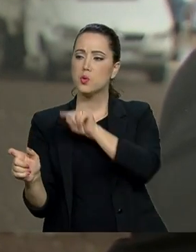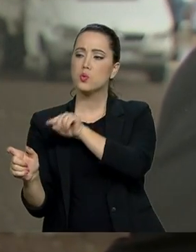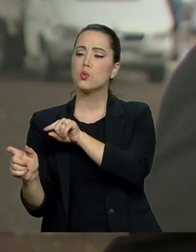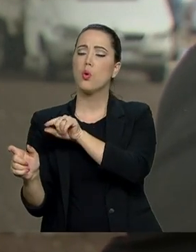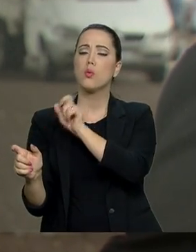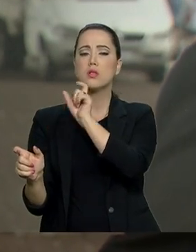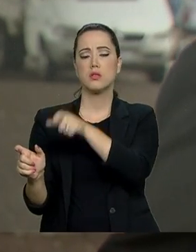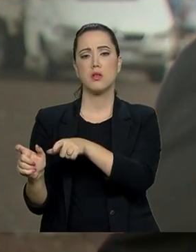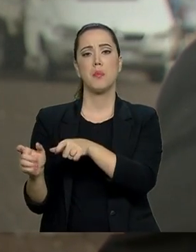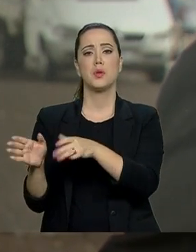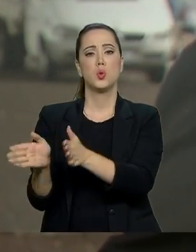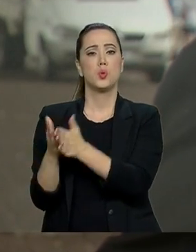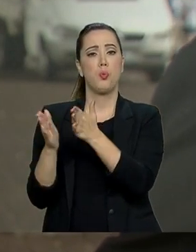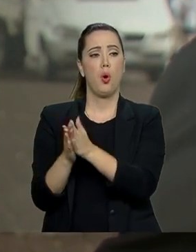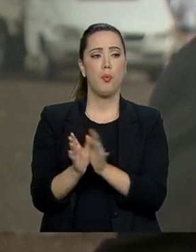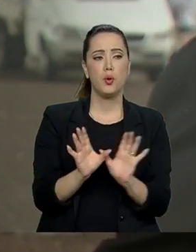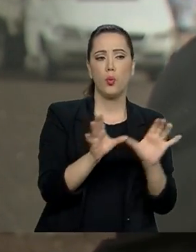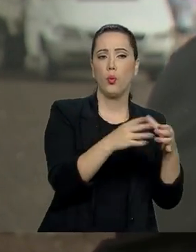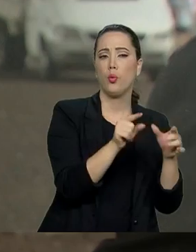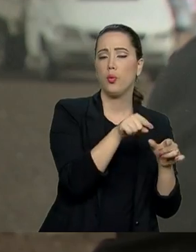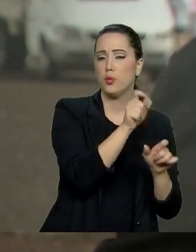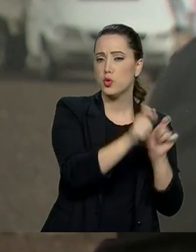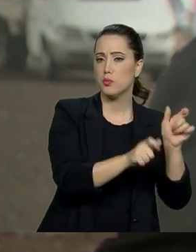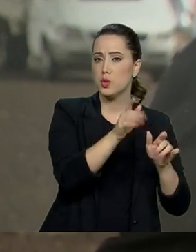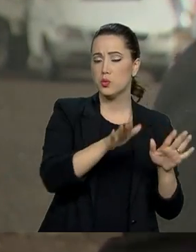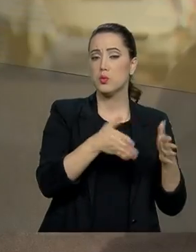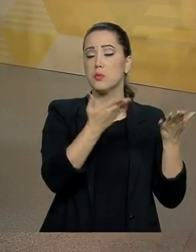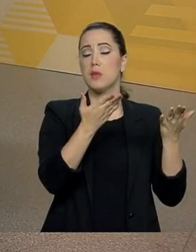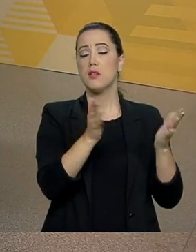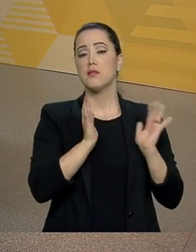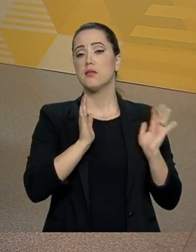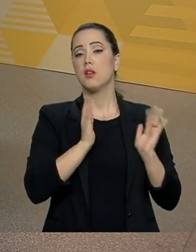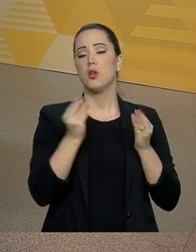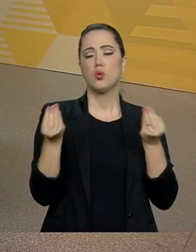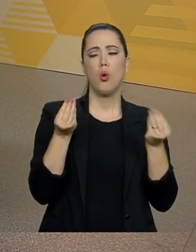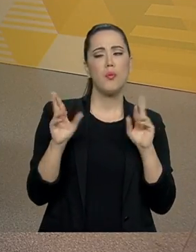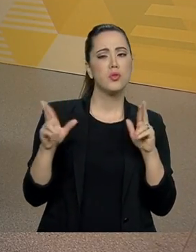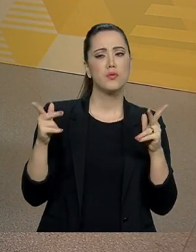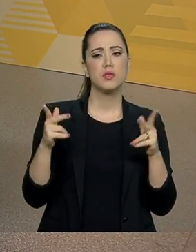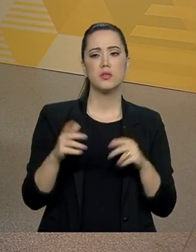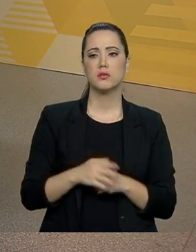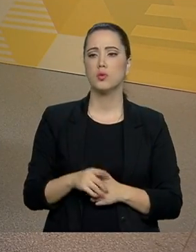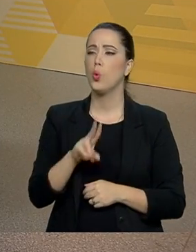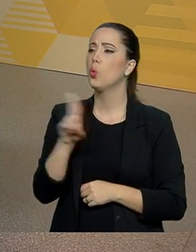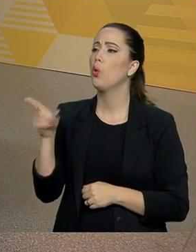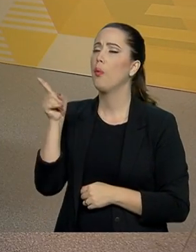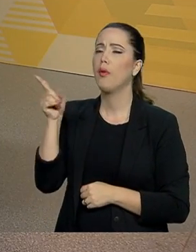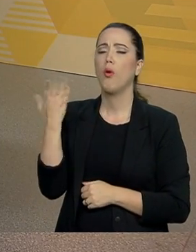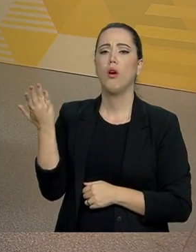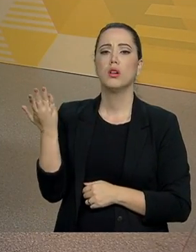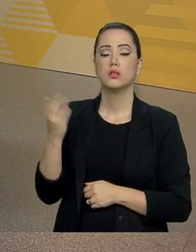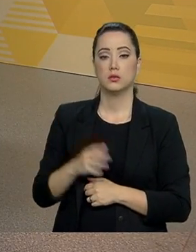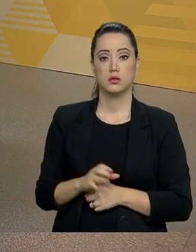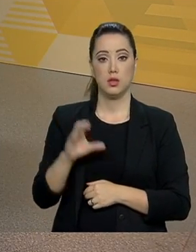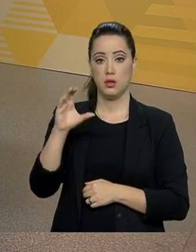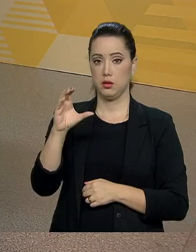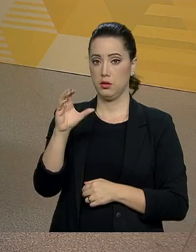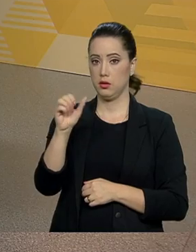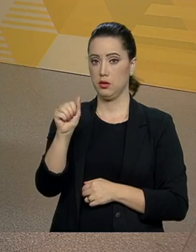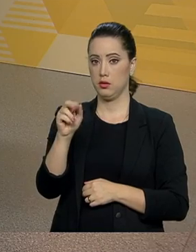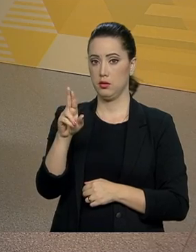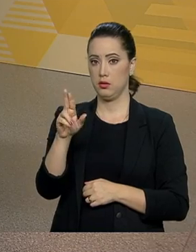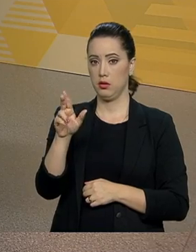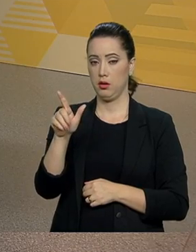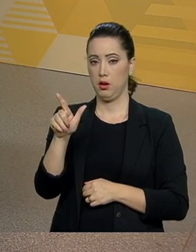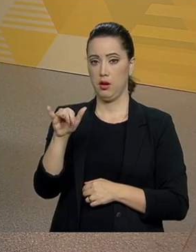as pessoas mais pobres e as pessoas mais ricas? Bom, nome dela. Carolina Costa, advogada. Bom,